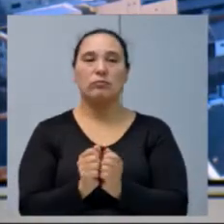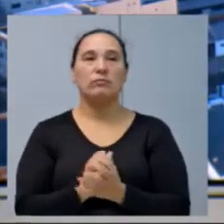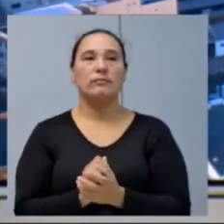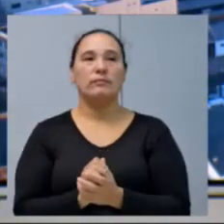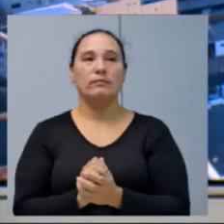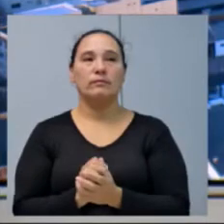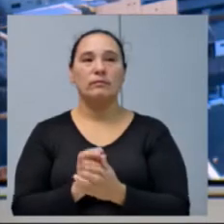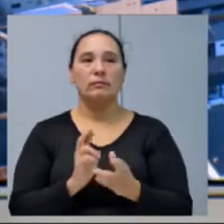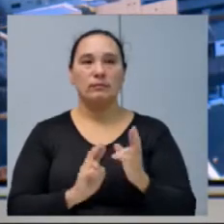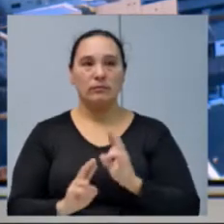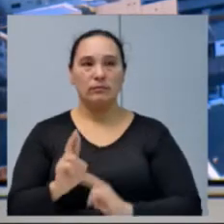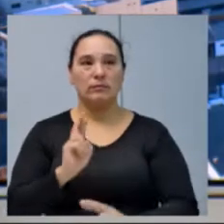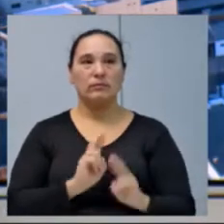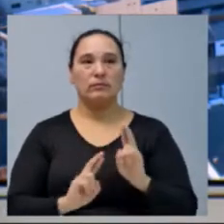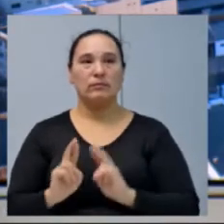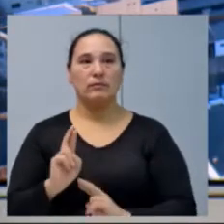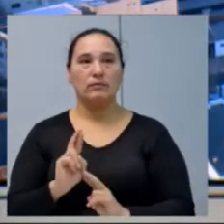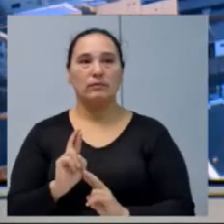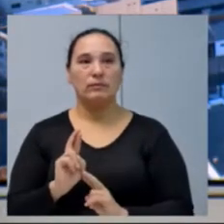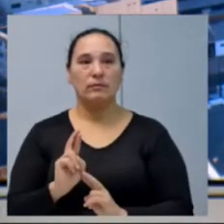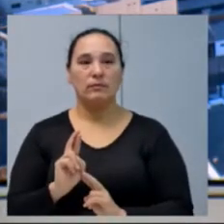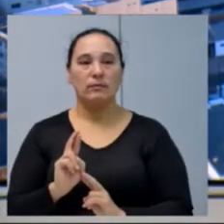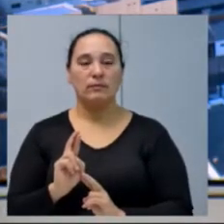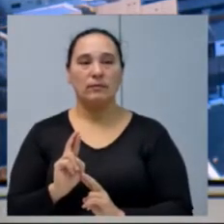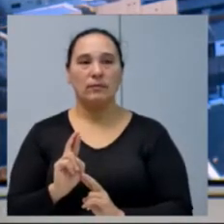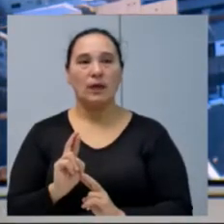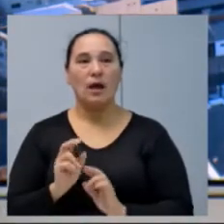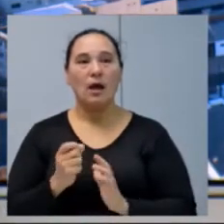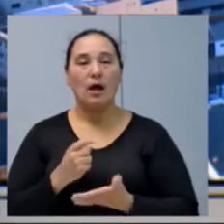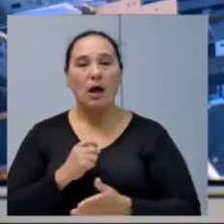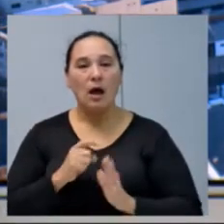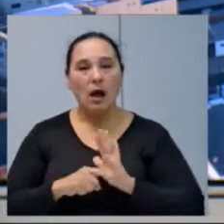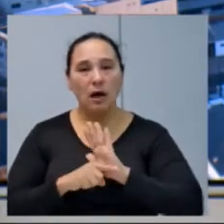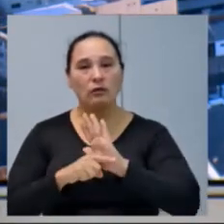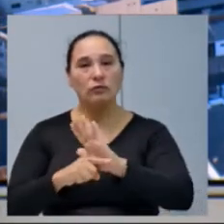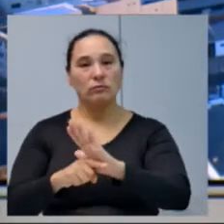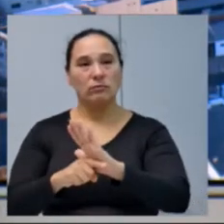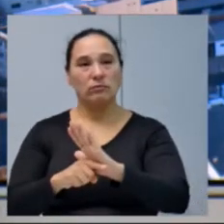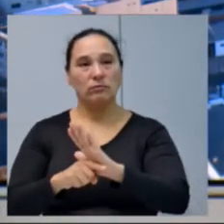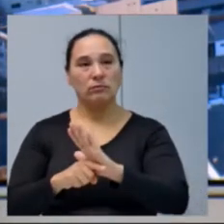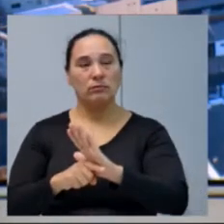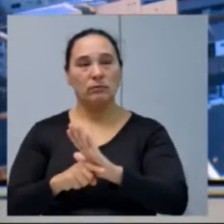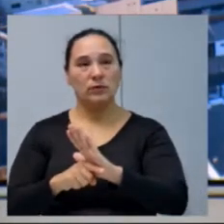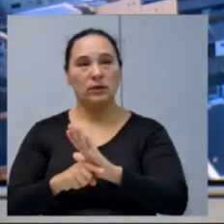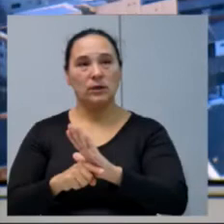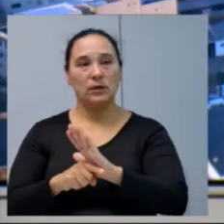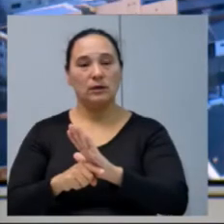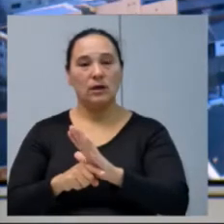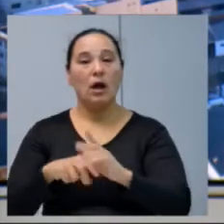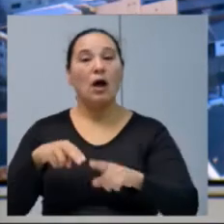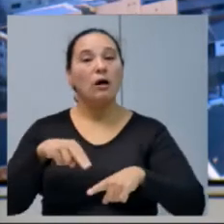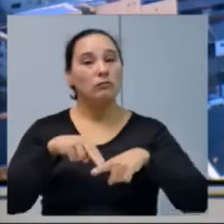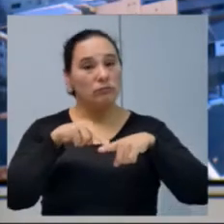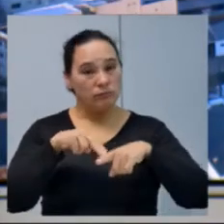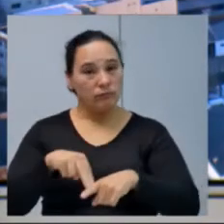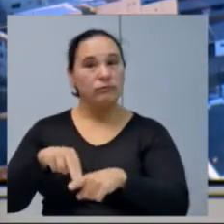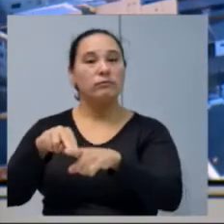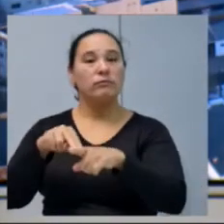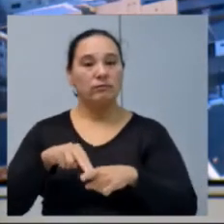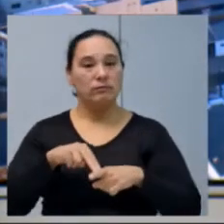Relação, digamos assim, ajudar. Vai sair a pista de skate, tudo bem.